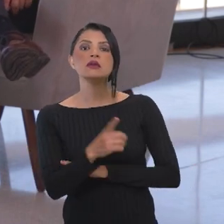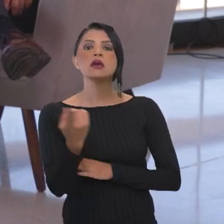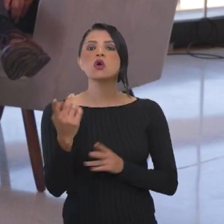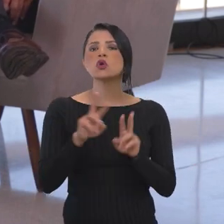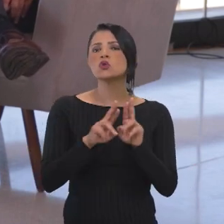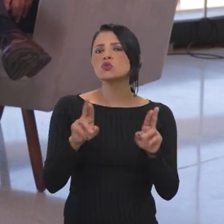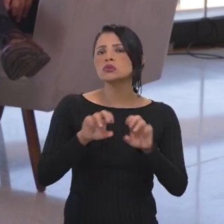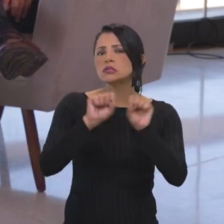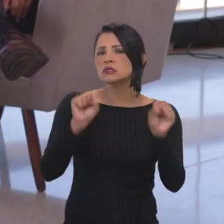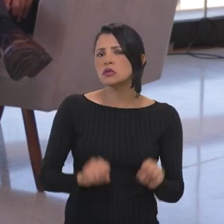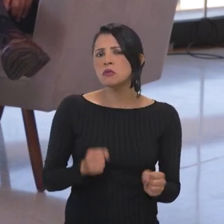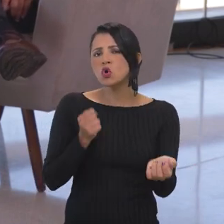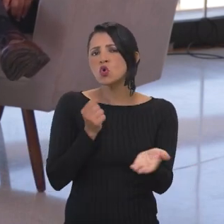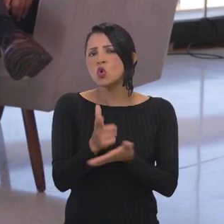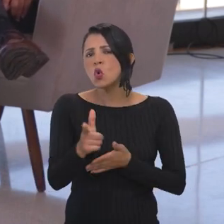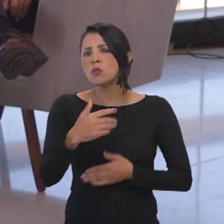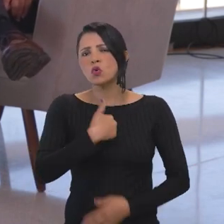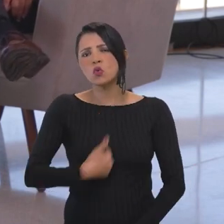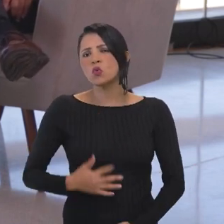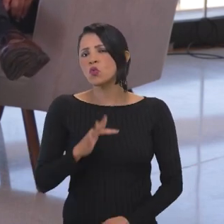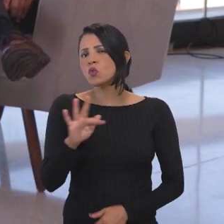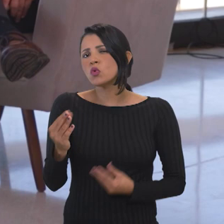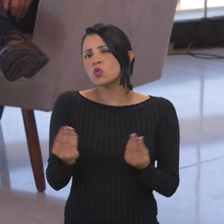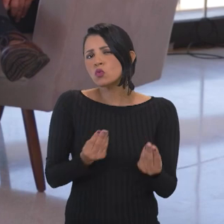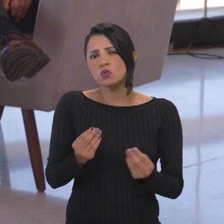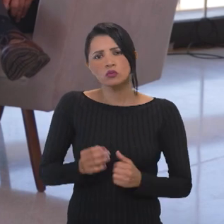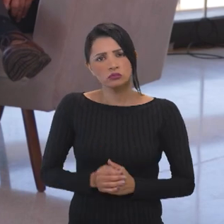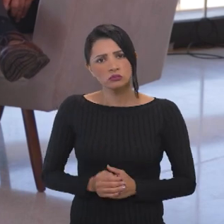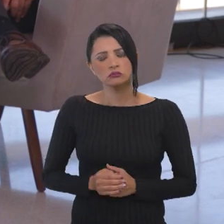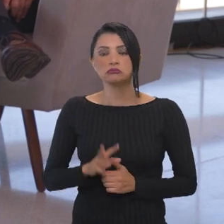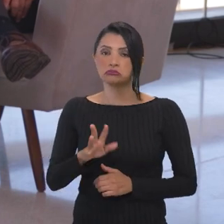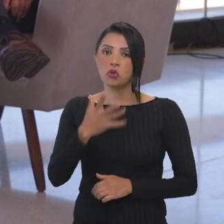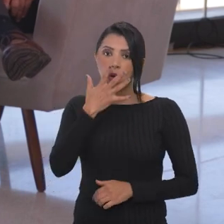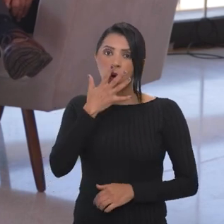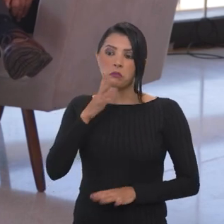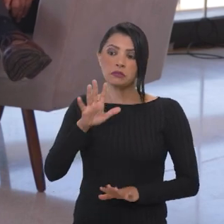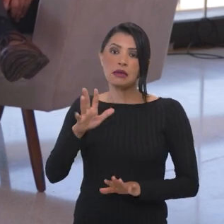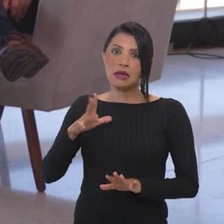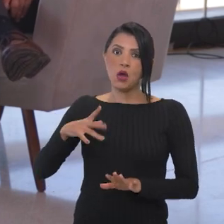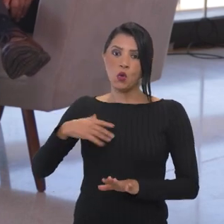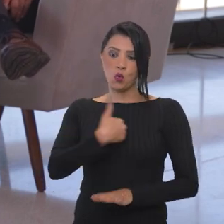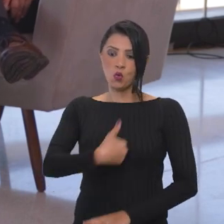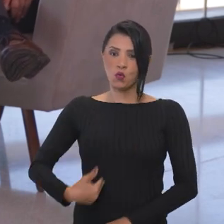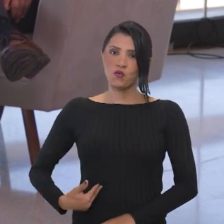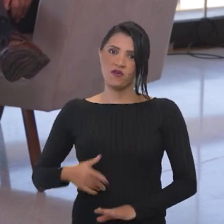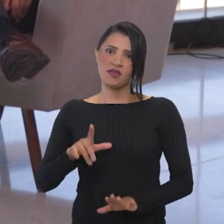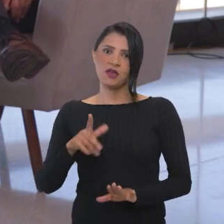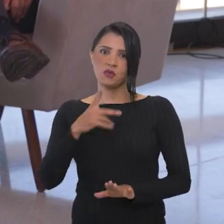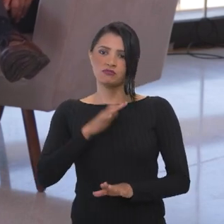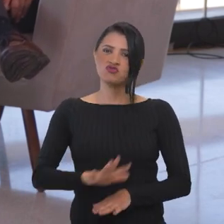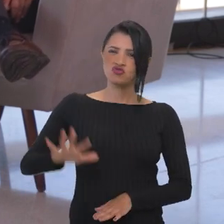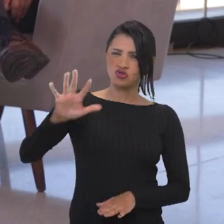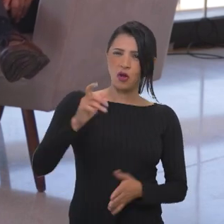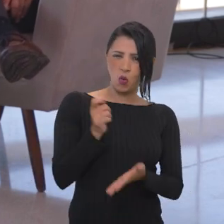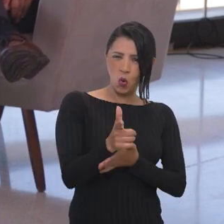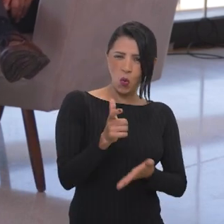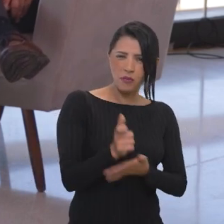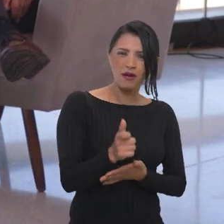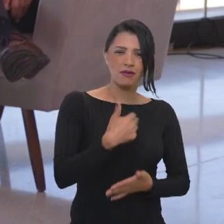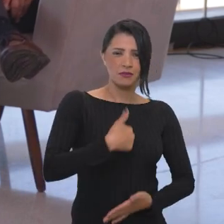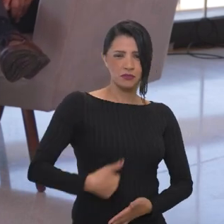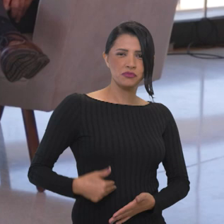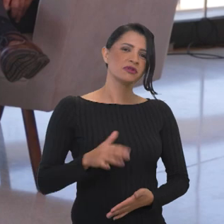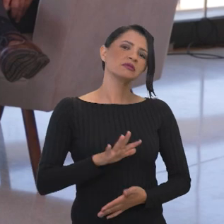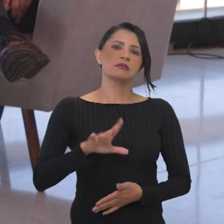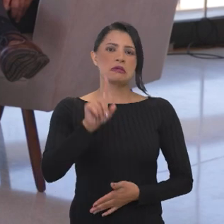compras do governo federal? O que a senhora pode falar para a gente? Olha, acho que a gente tem feito... O governo, compras públicas em geral, é